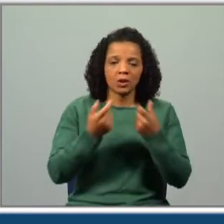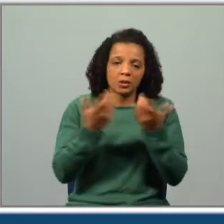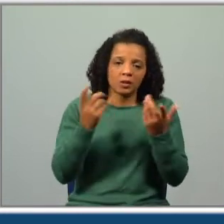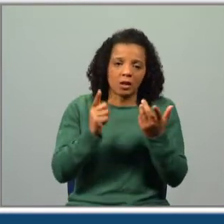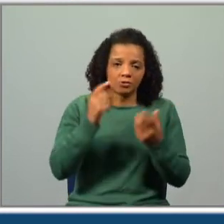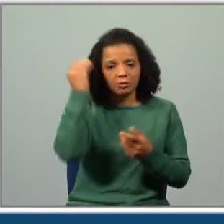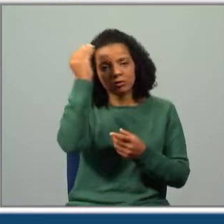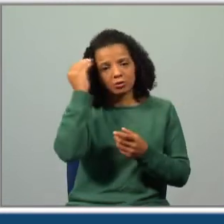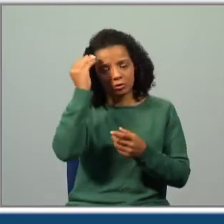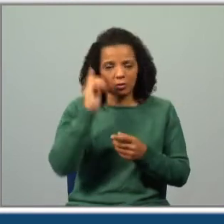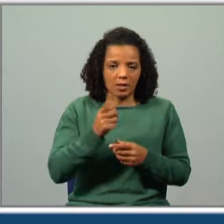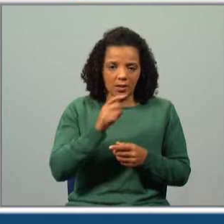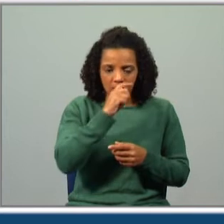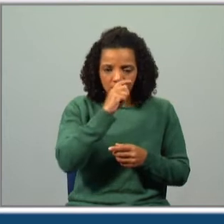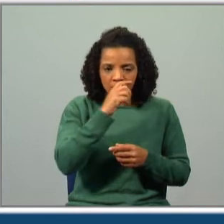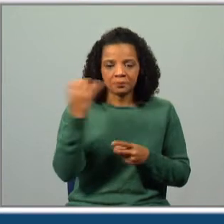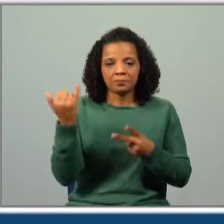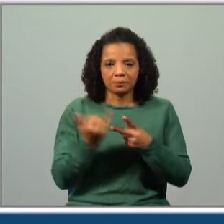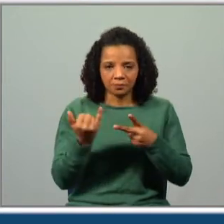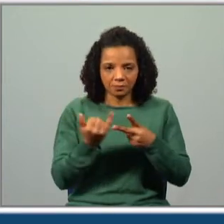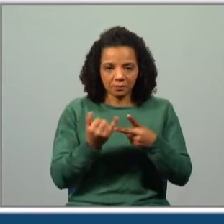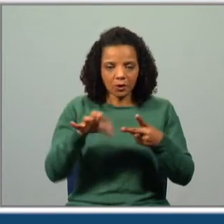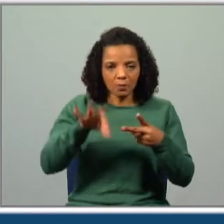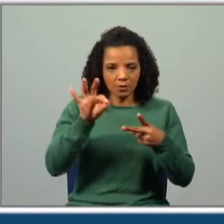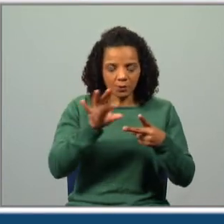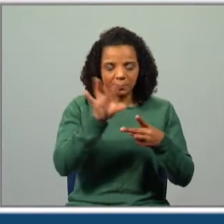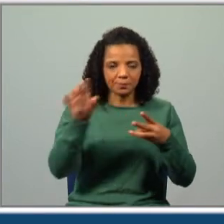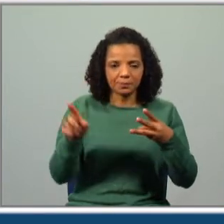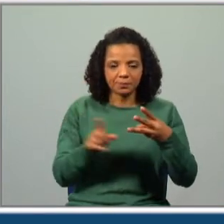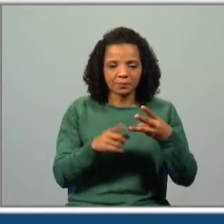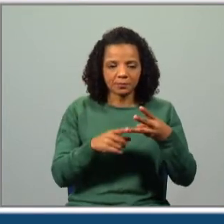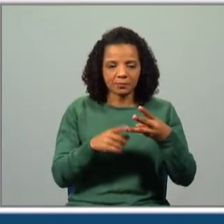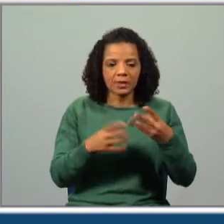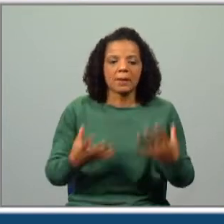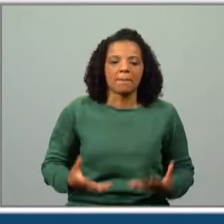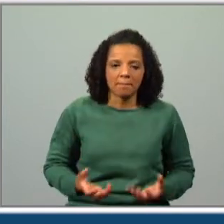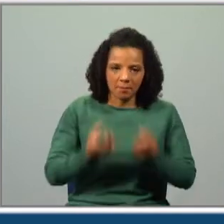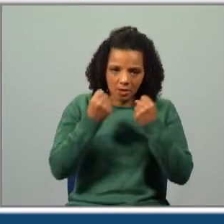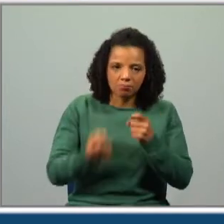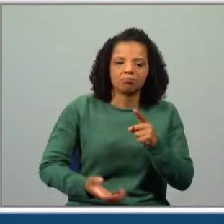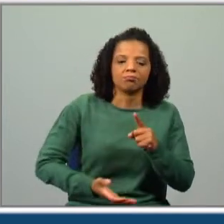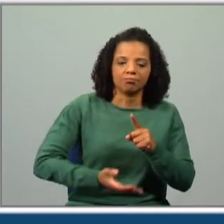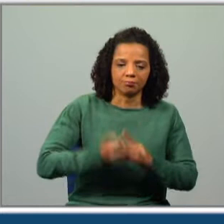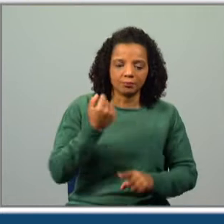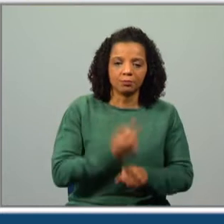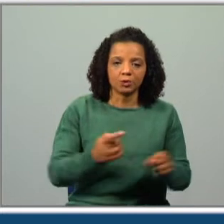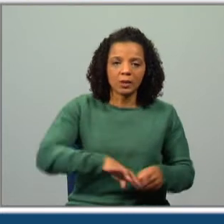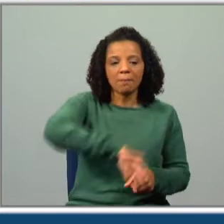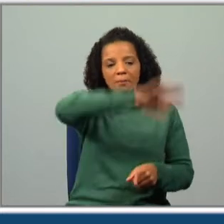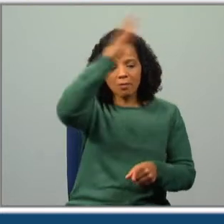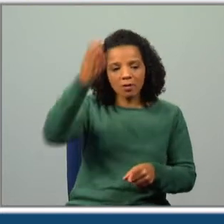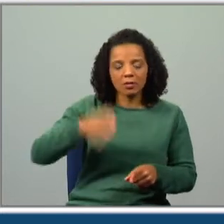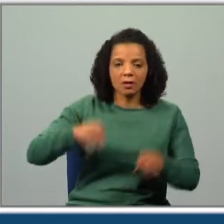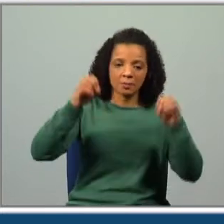passava de um sonho. É a nossa segunda opção. O seu desejo concretizou-se, porque a montanha